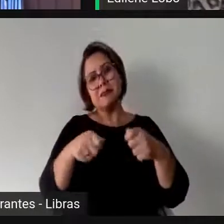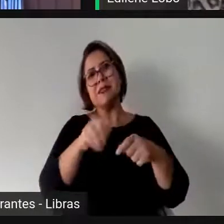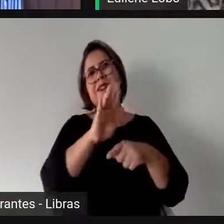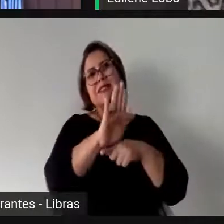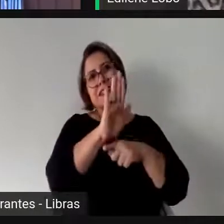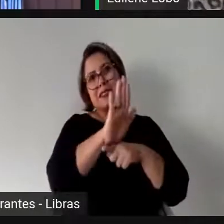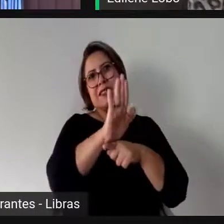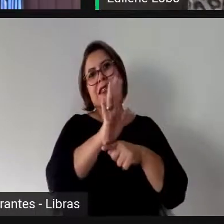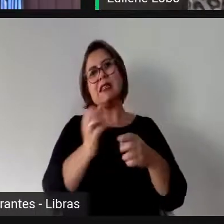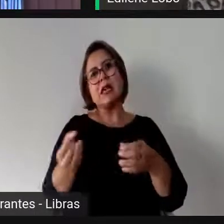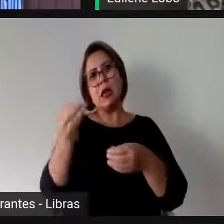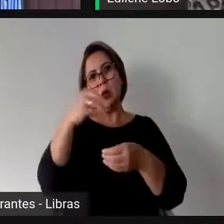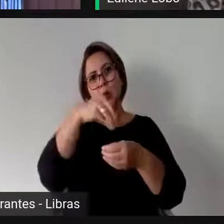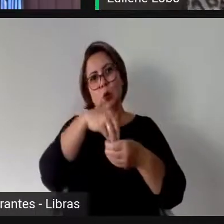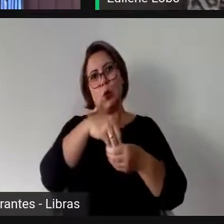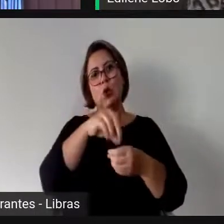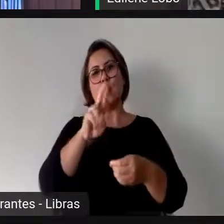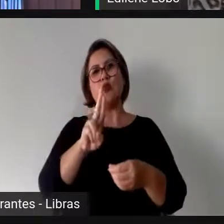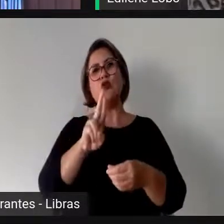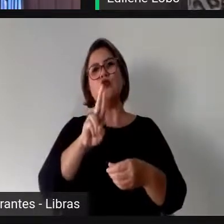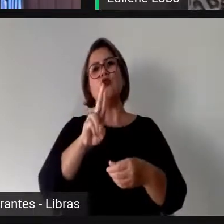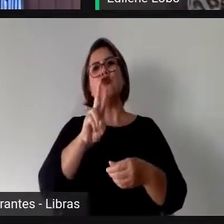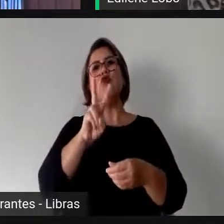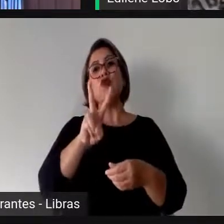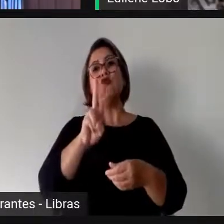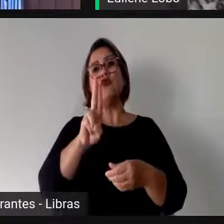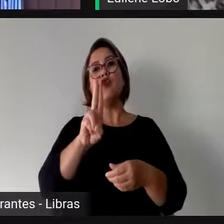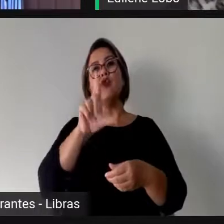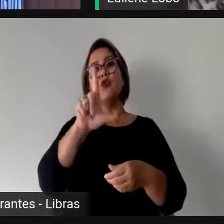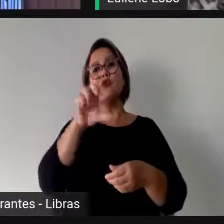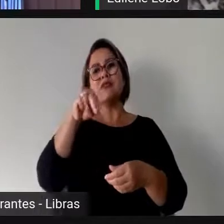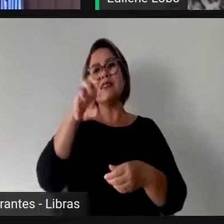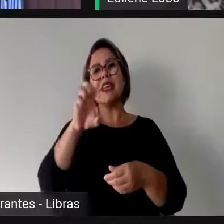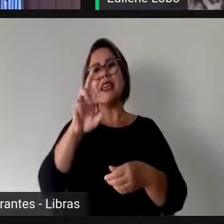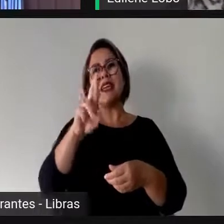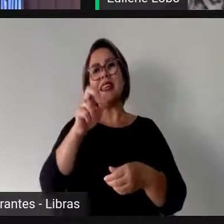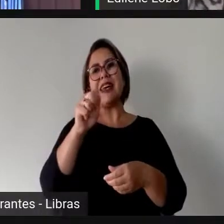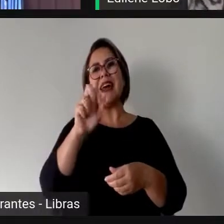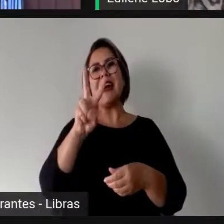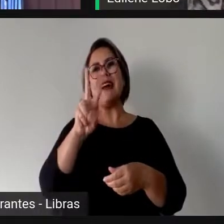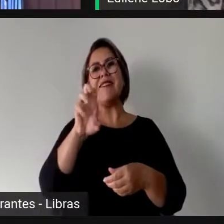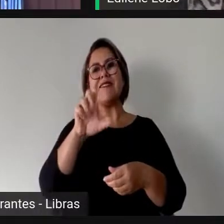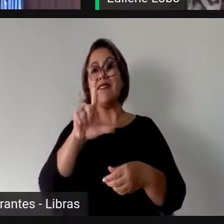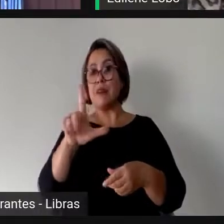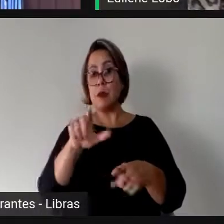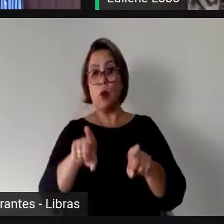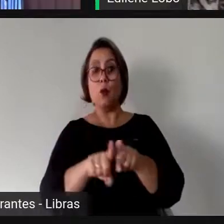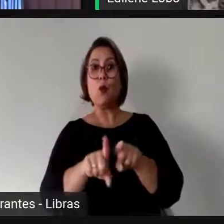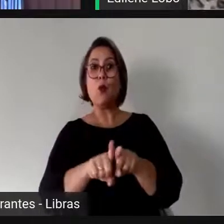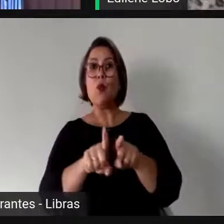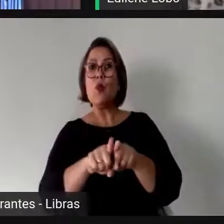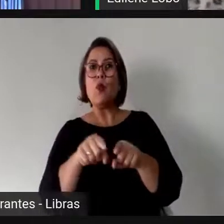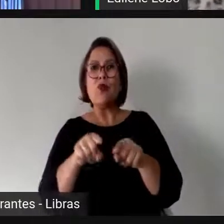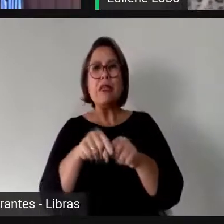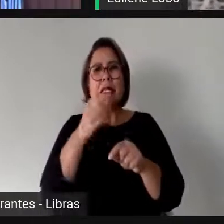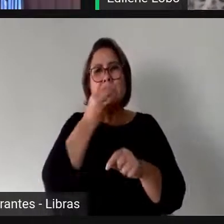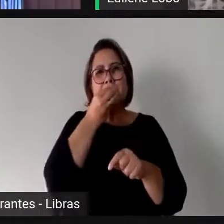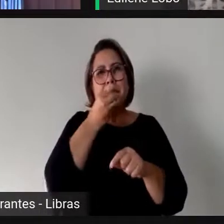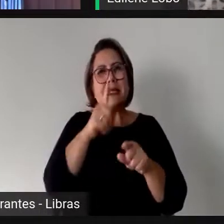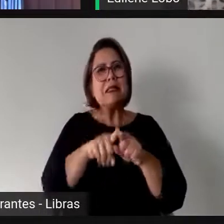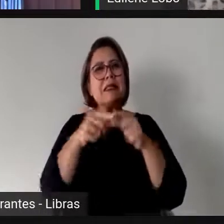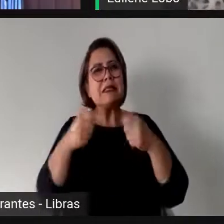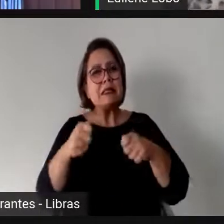inclusão e visibilidade no mundo público. quando nós falamos da psicologia social da